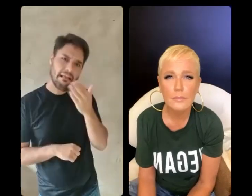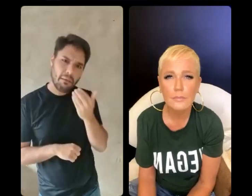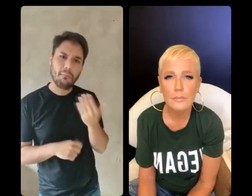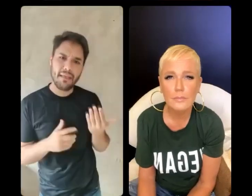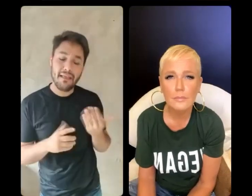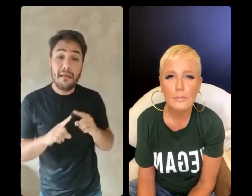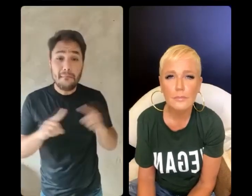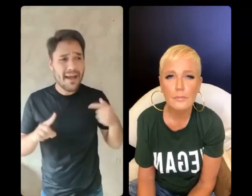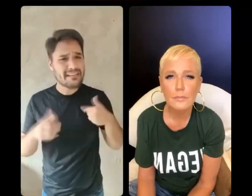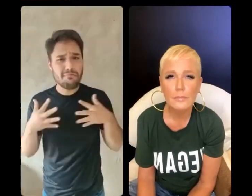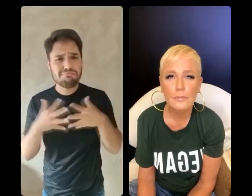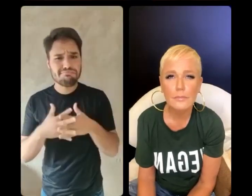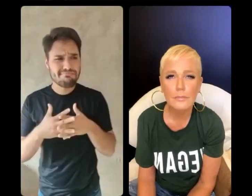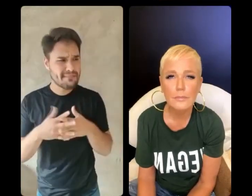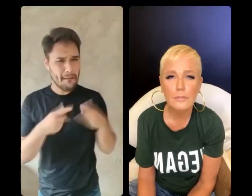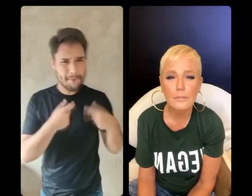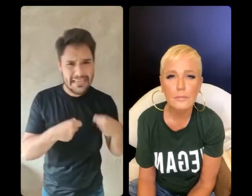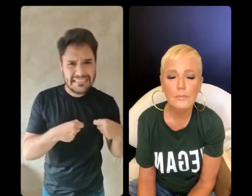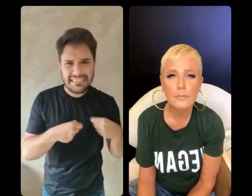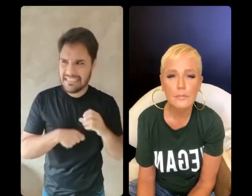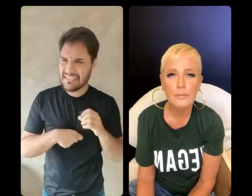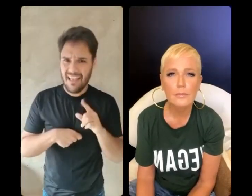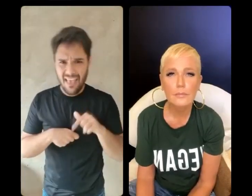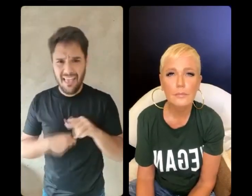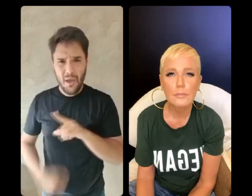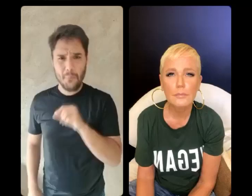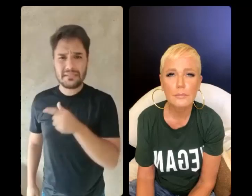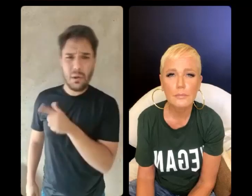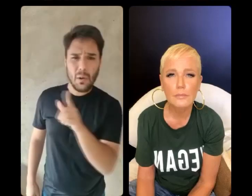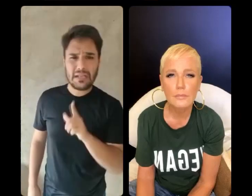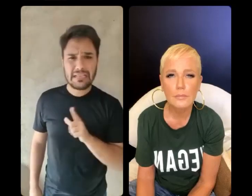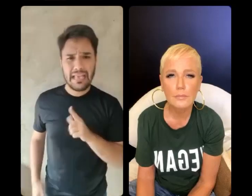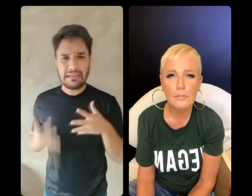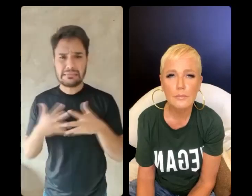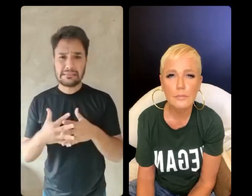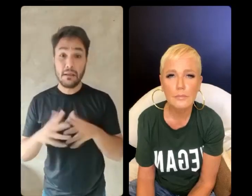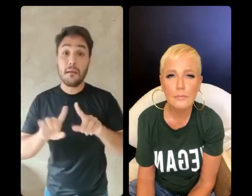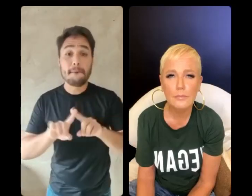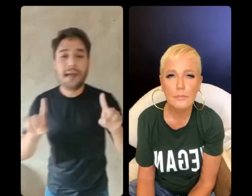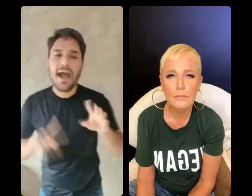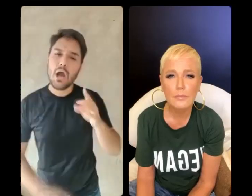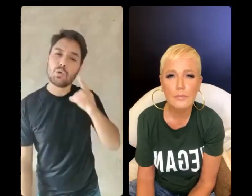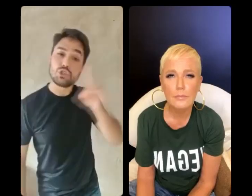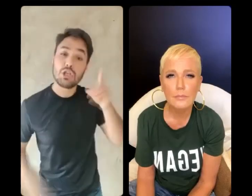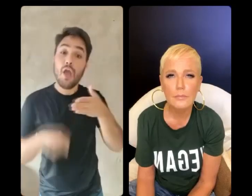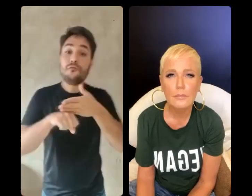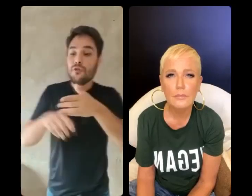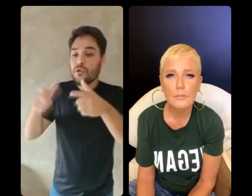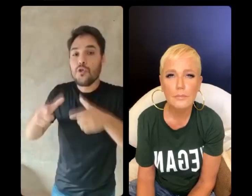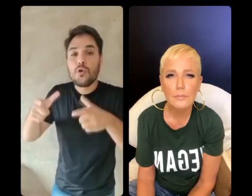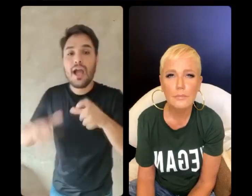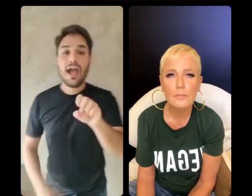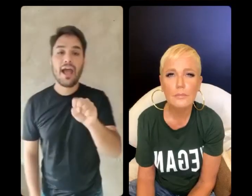confusão de necessidade com opção, sabe? E aí, um dia eu fui conhecer um santuário. Pronto.